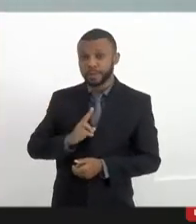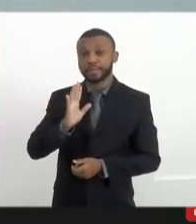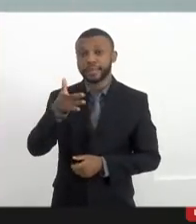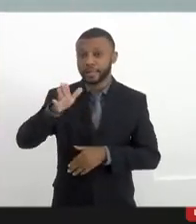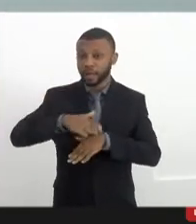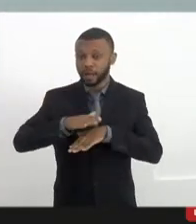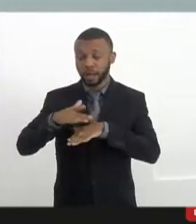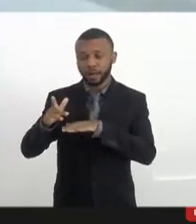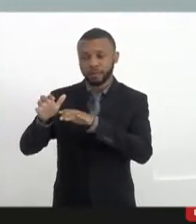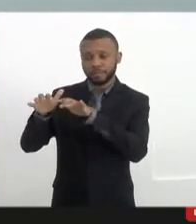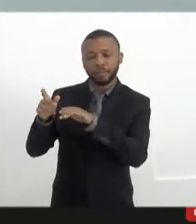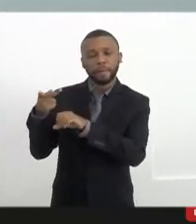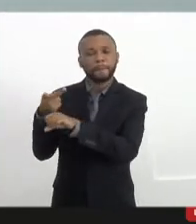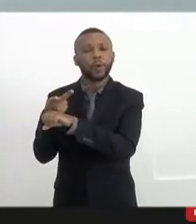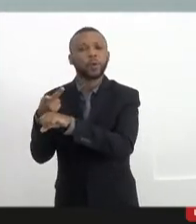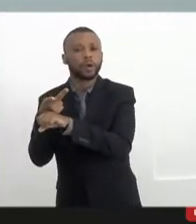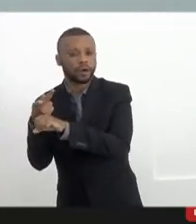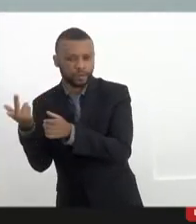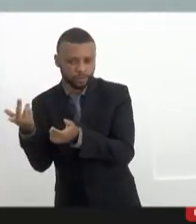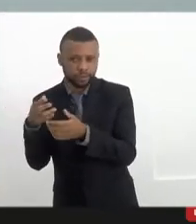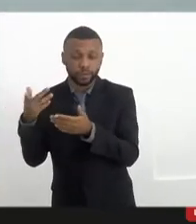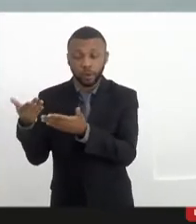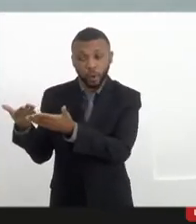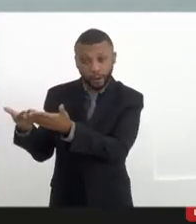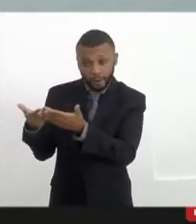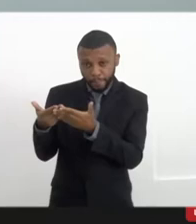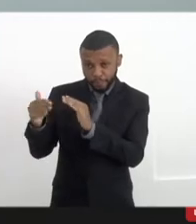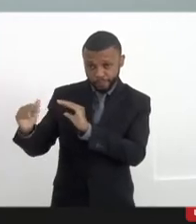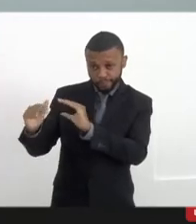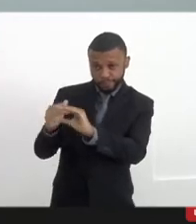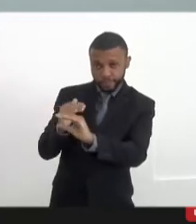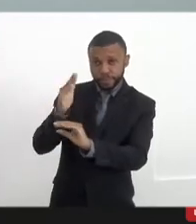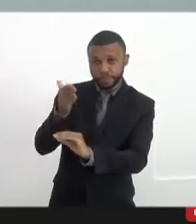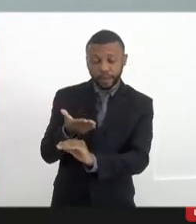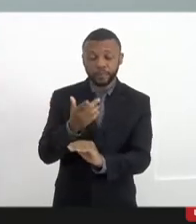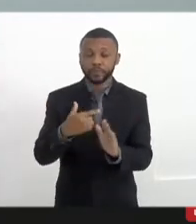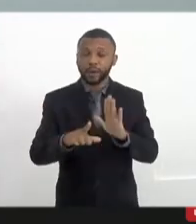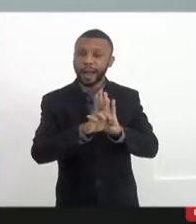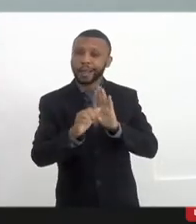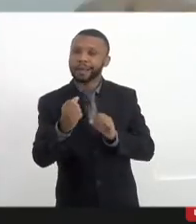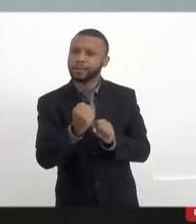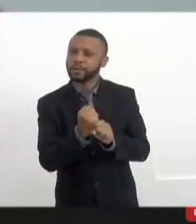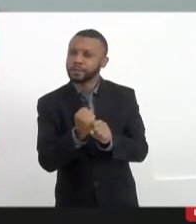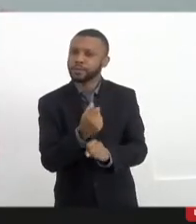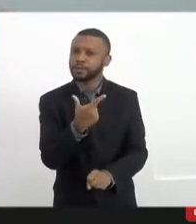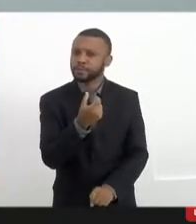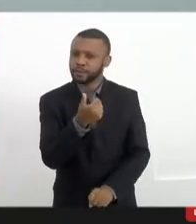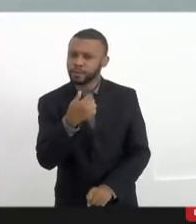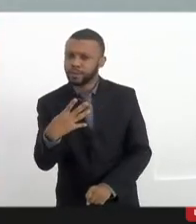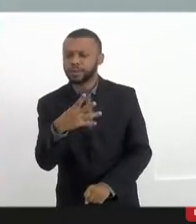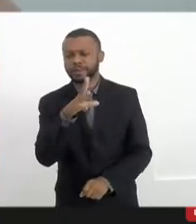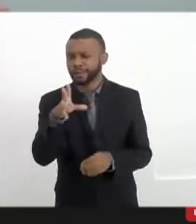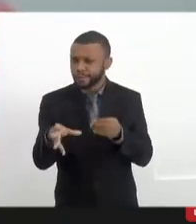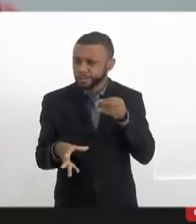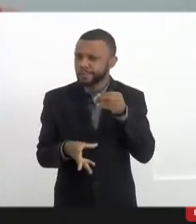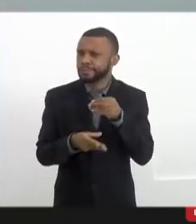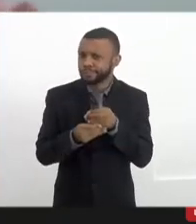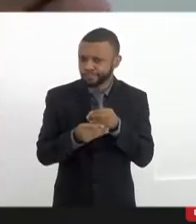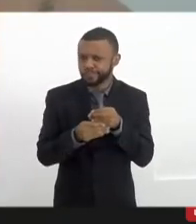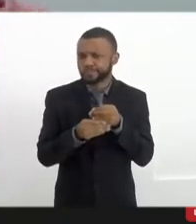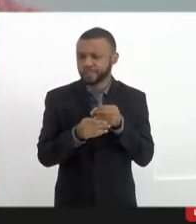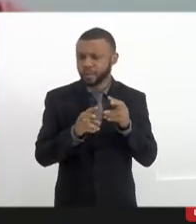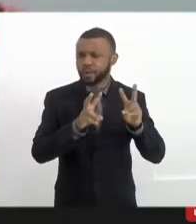providenciando. Portanto, esse encaminhamento já está adotado. Quanto à lei de 2014, Mink, eu só queria fazer uma outra ponderação,